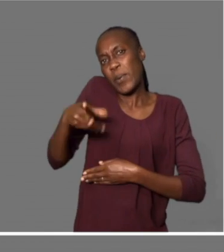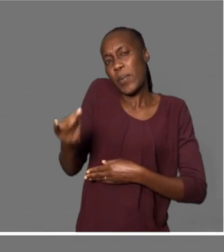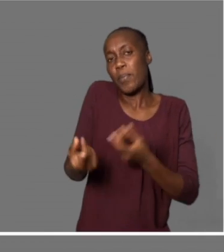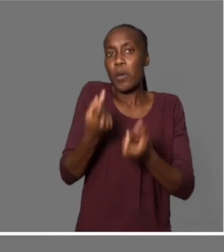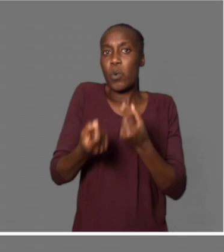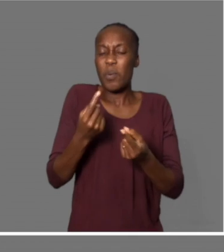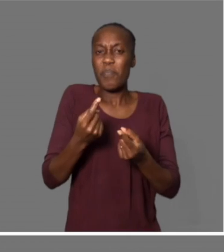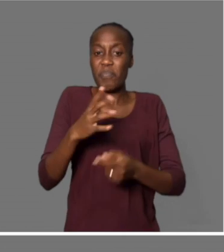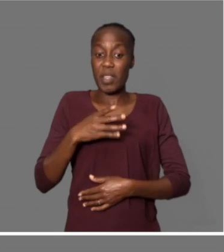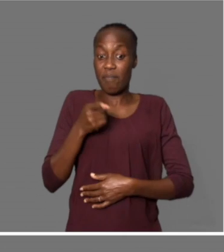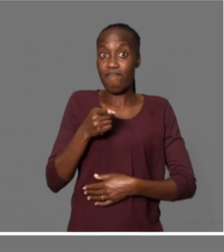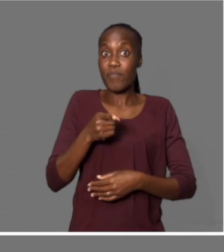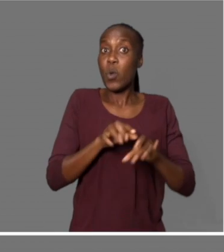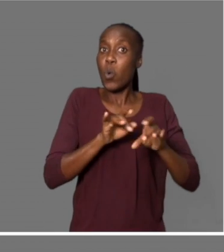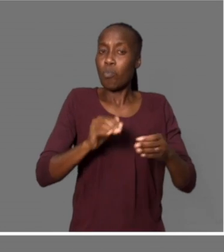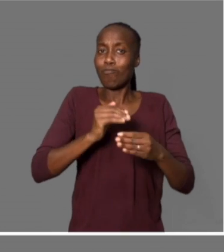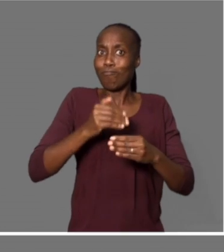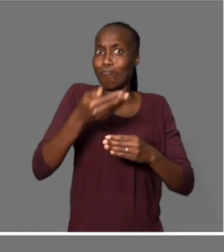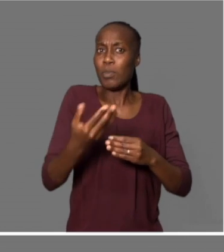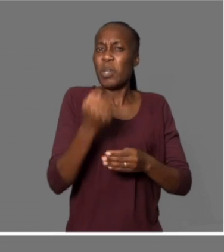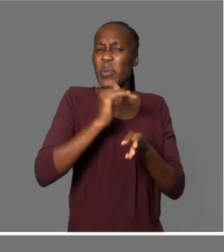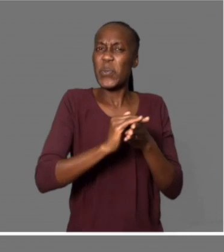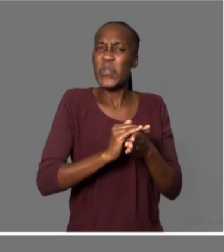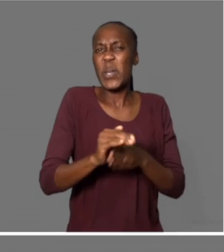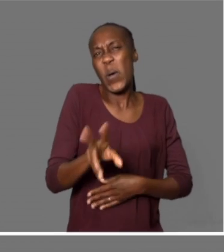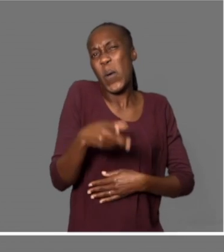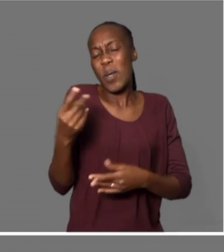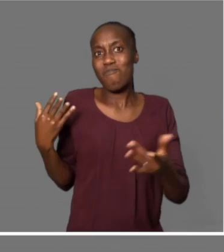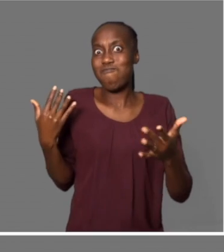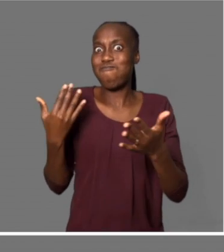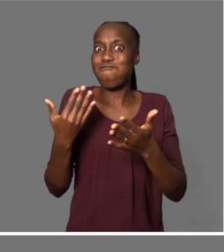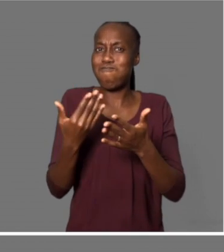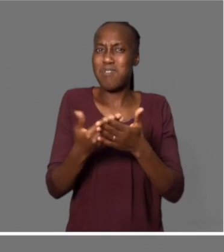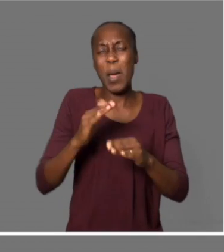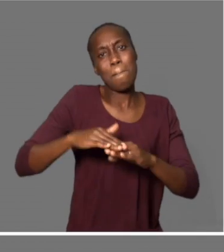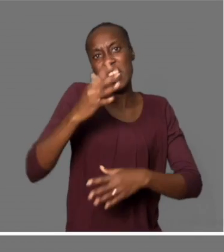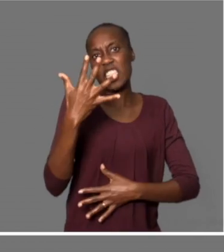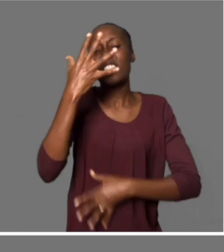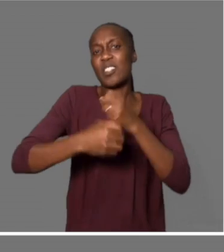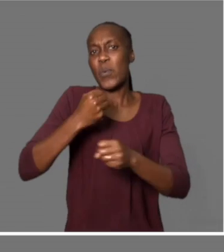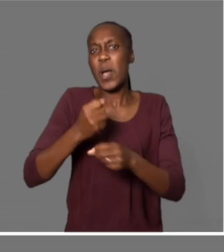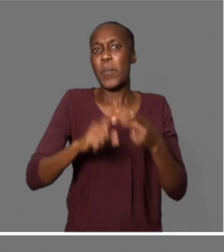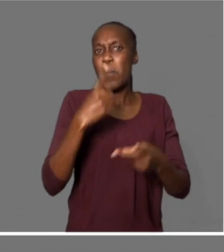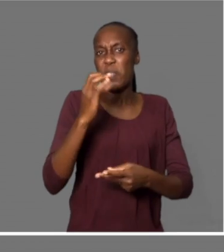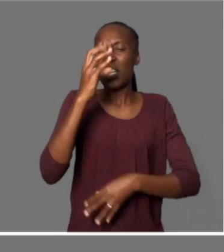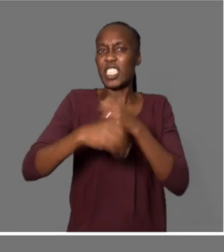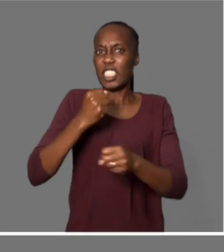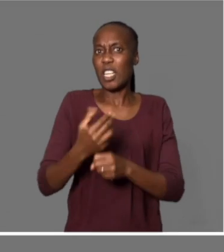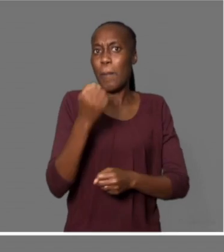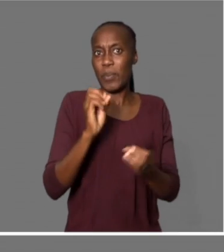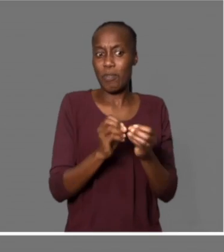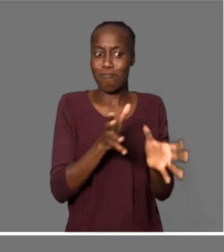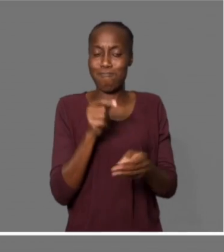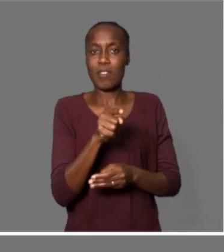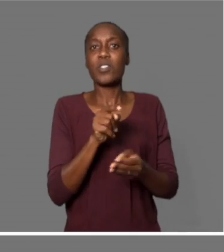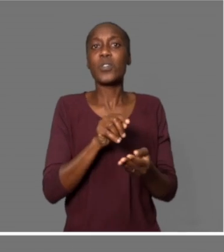monografia, os computadores têm de usar, tem muita vida esse computador. Mais de cinco anos, dez anos, vou conservar bem. E estou